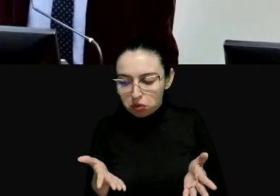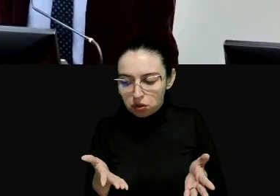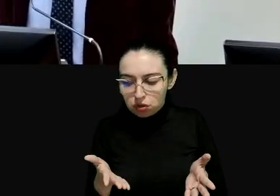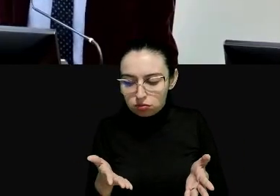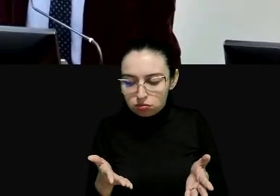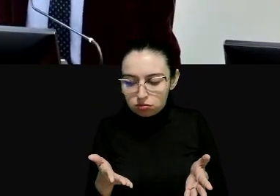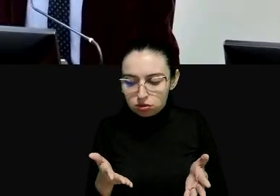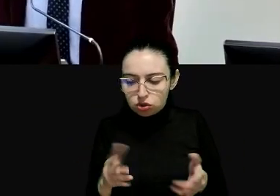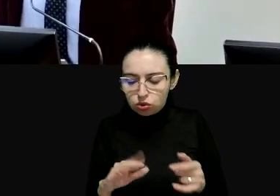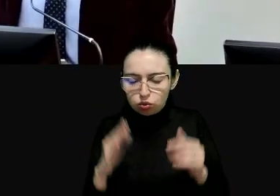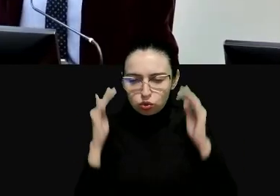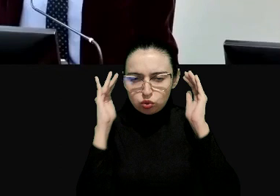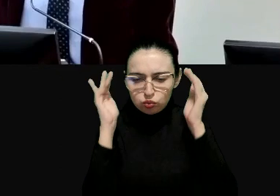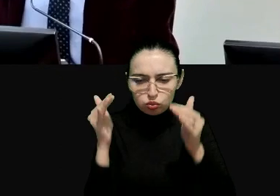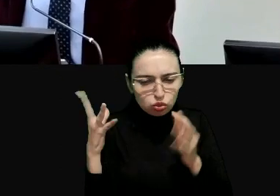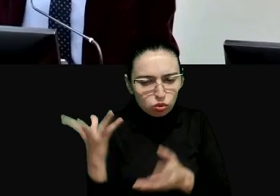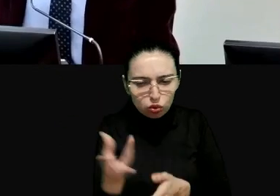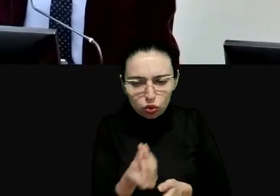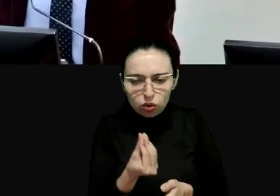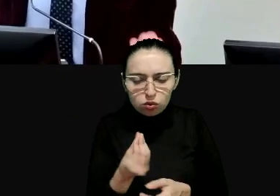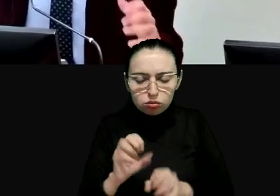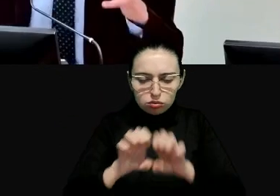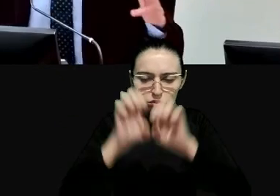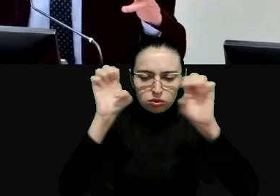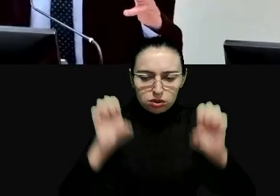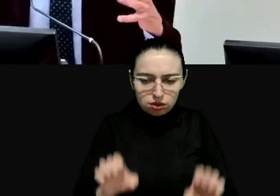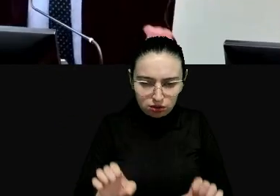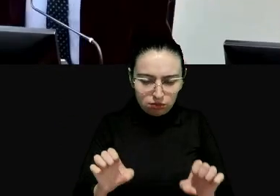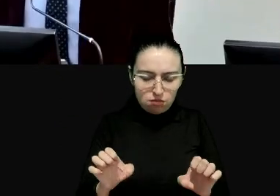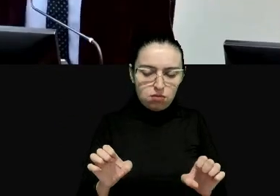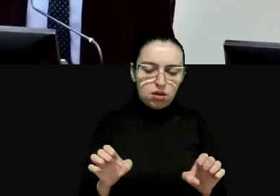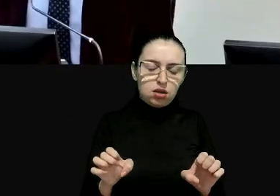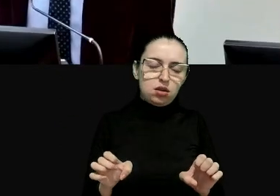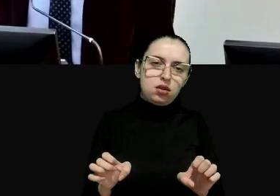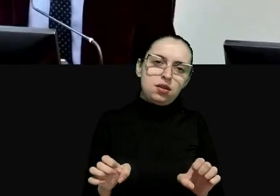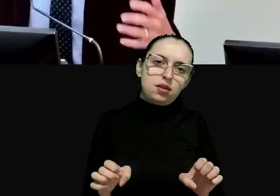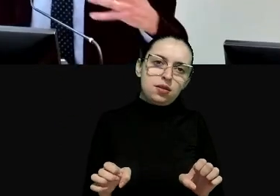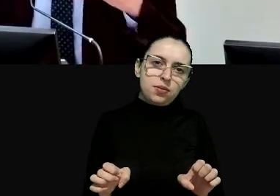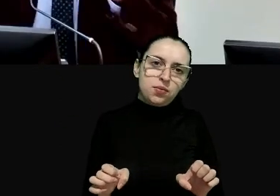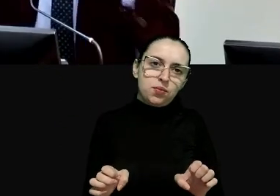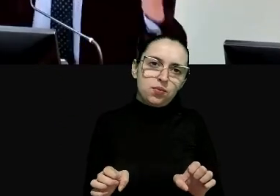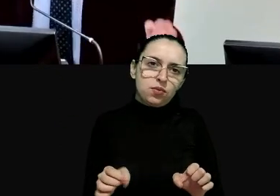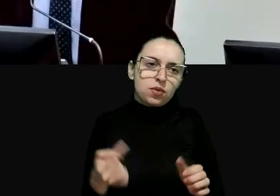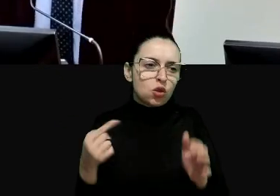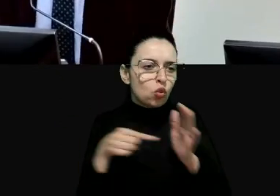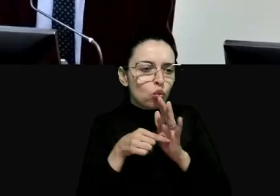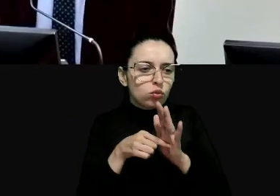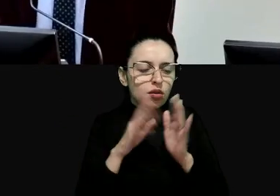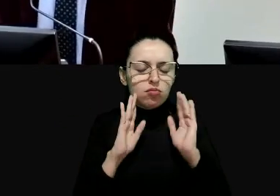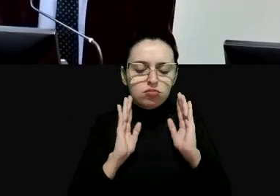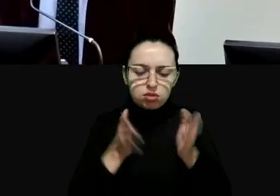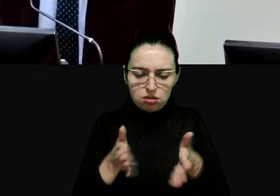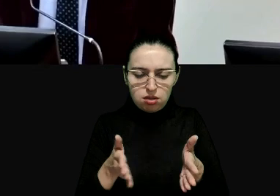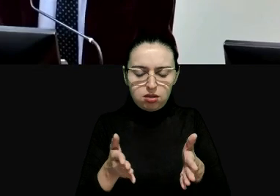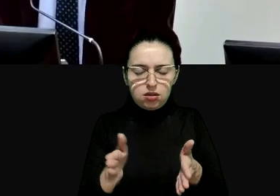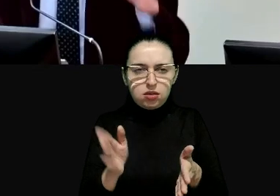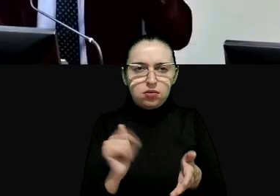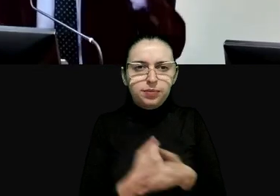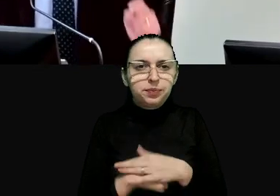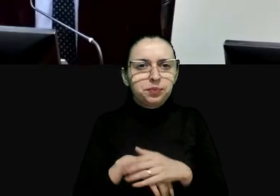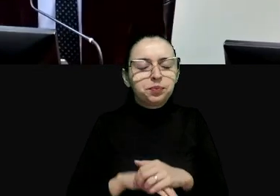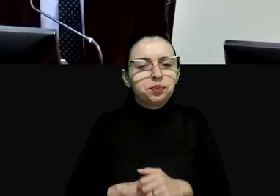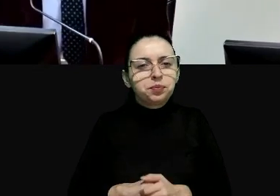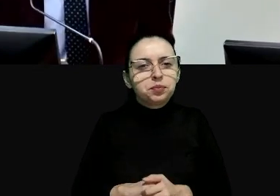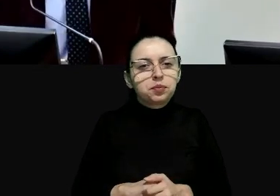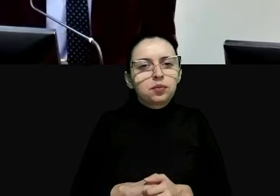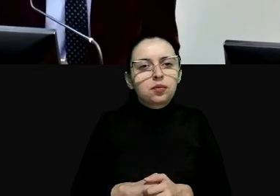colisão total dos sistemas mas mas os dois sistemas encontram uma vía para ir adelante e isso